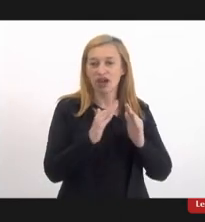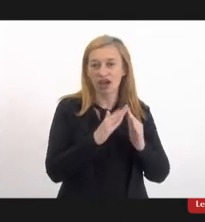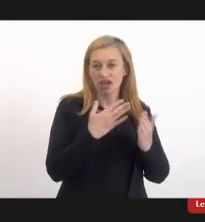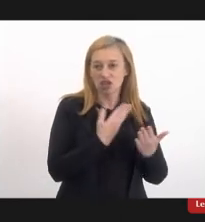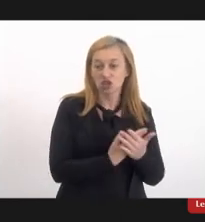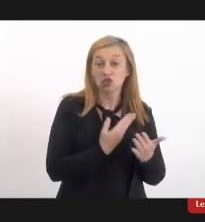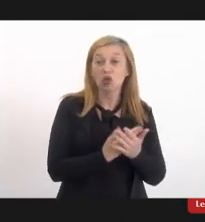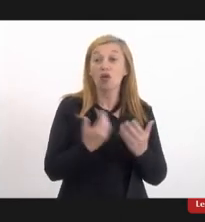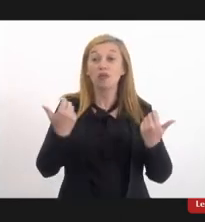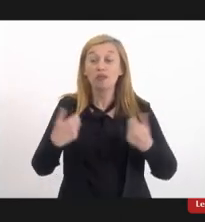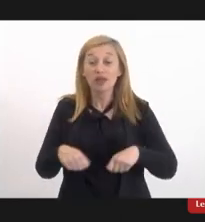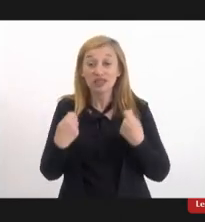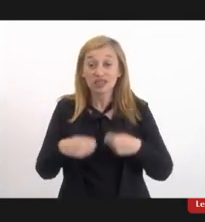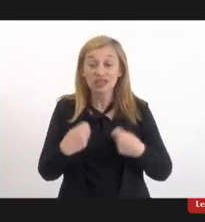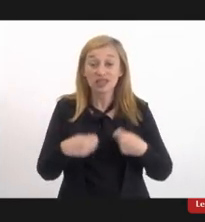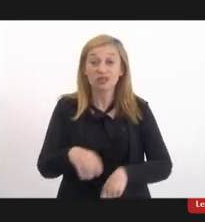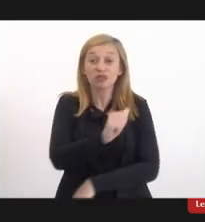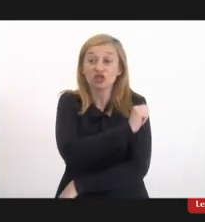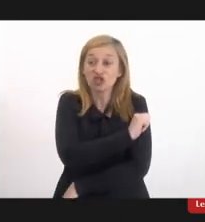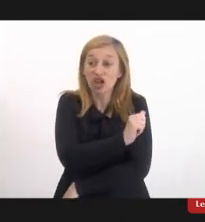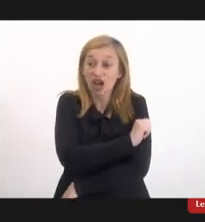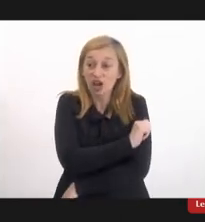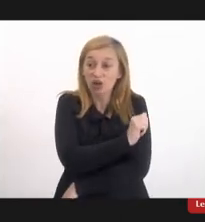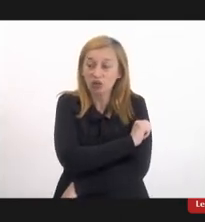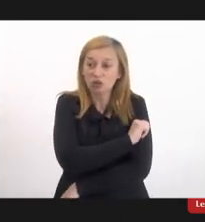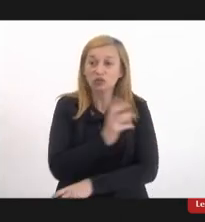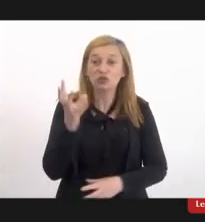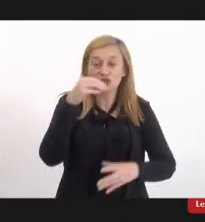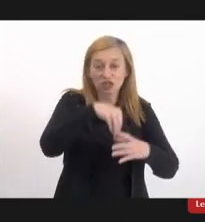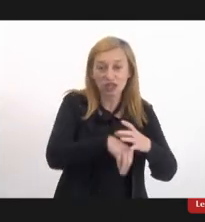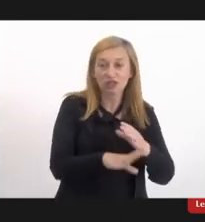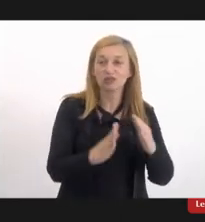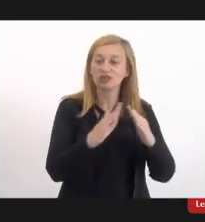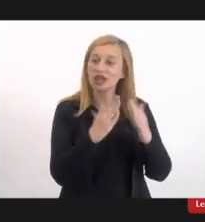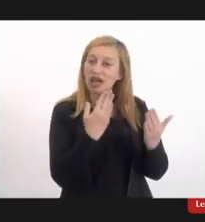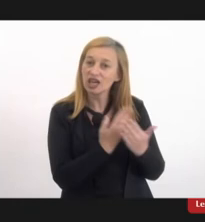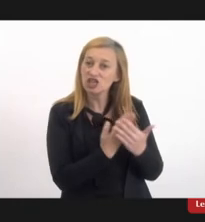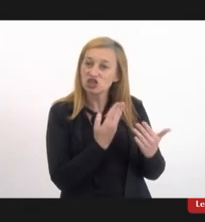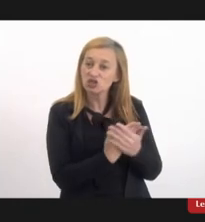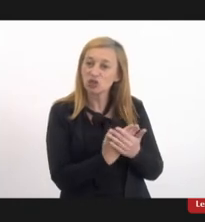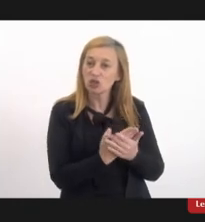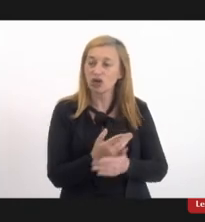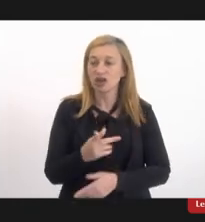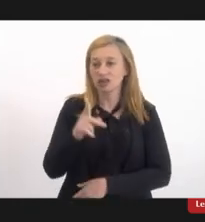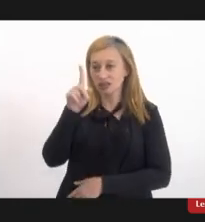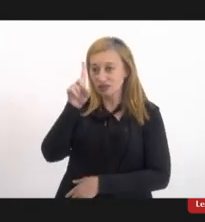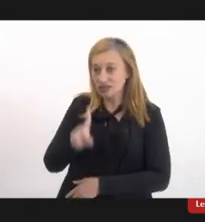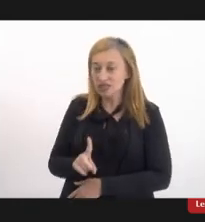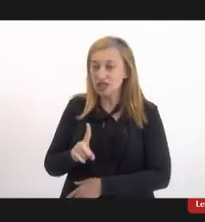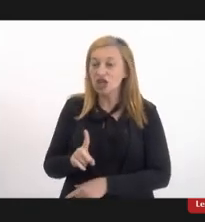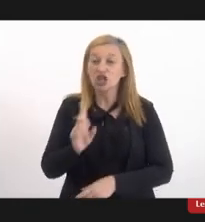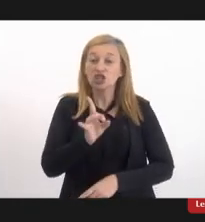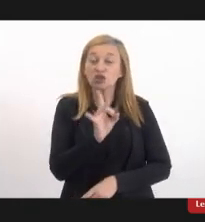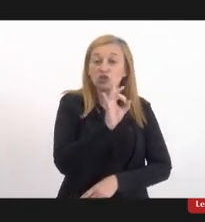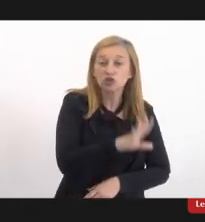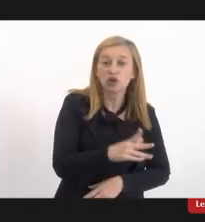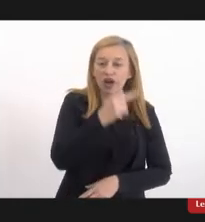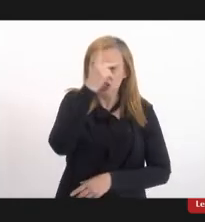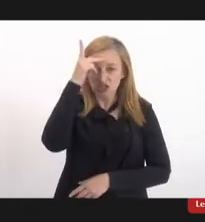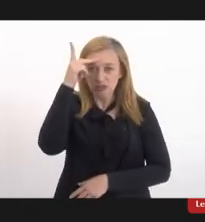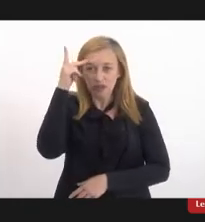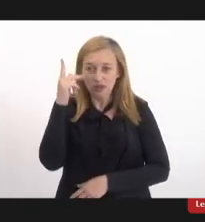de alunos com deficiência também nas escolas. Nós precisamos porque não só as crianças com